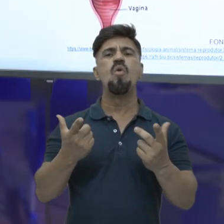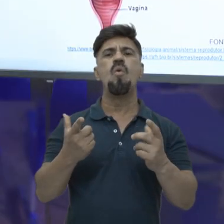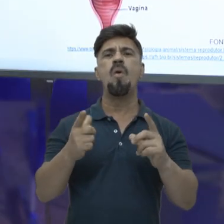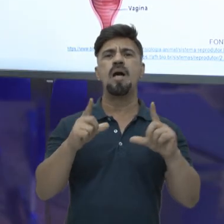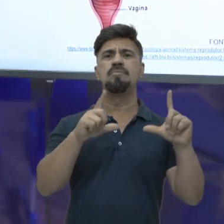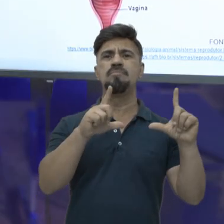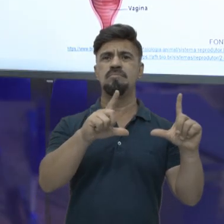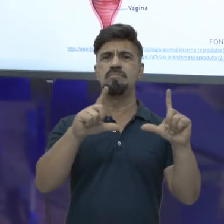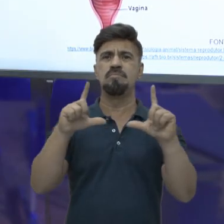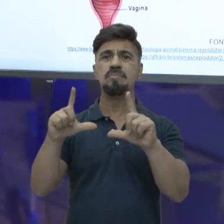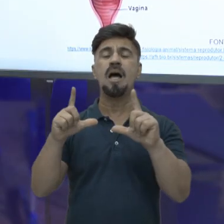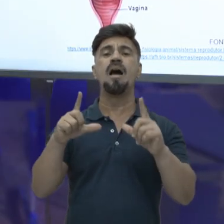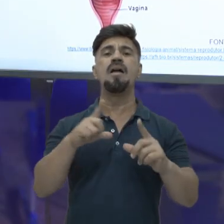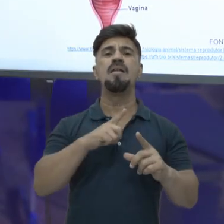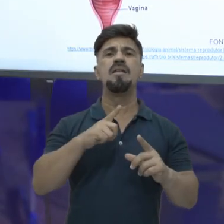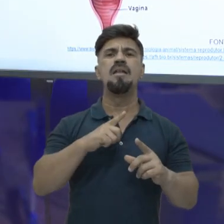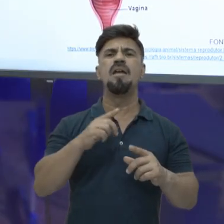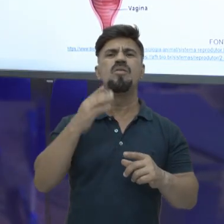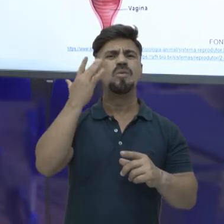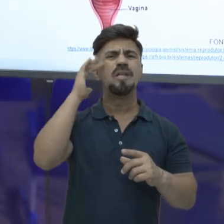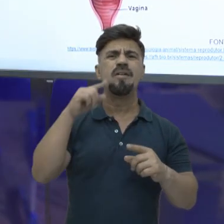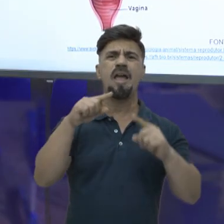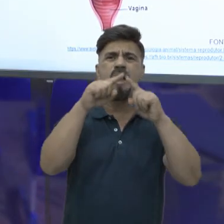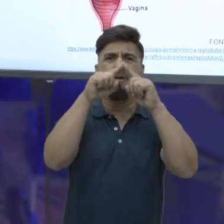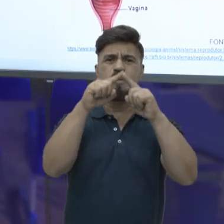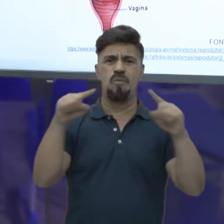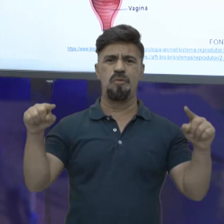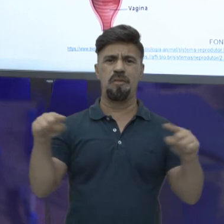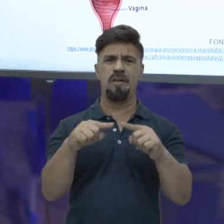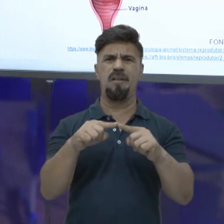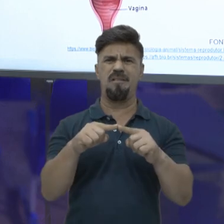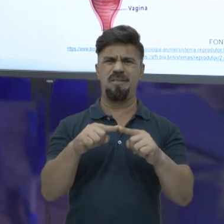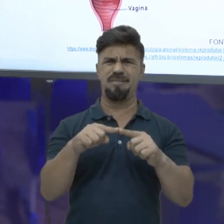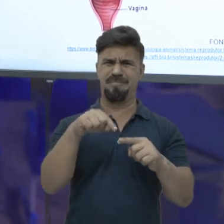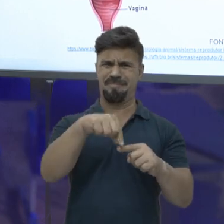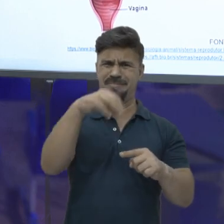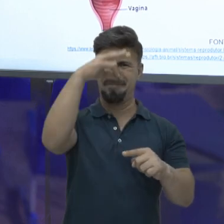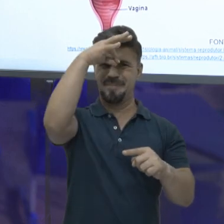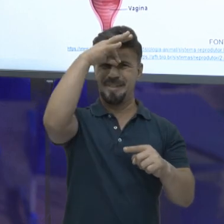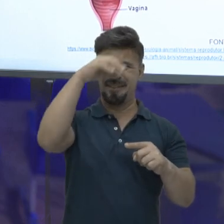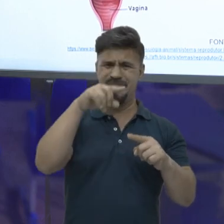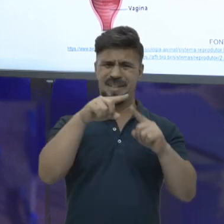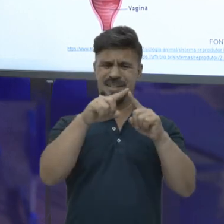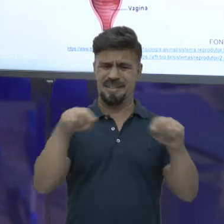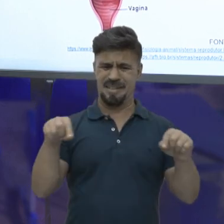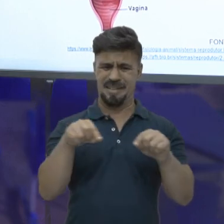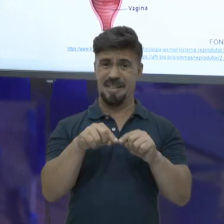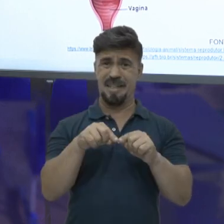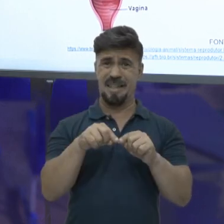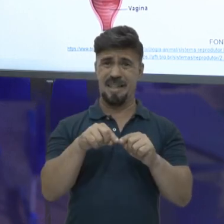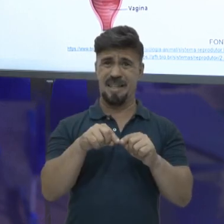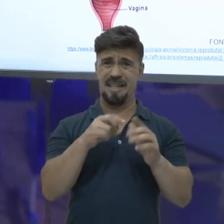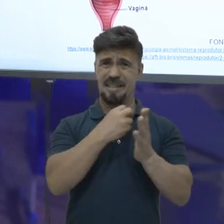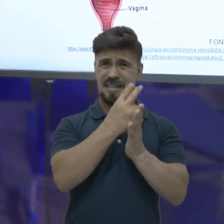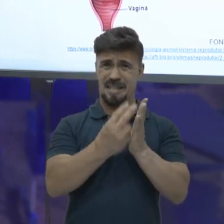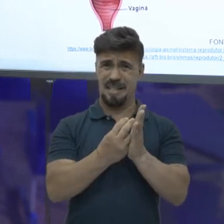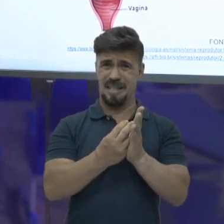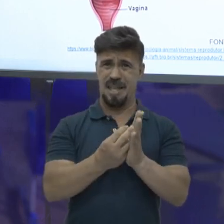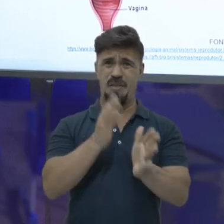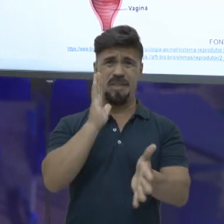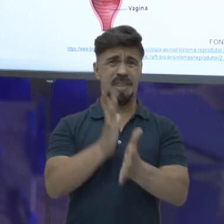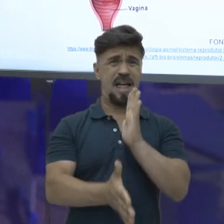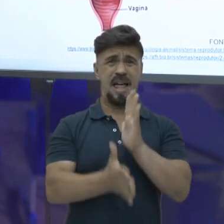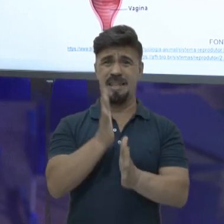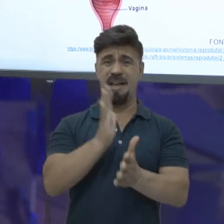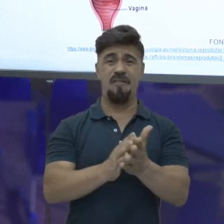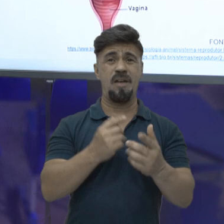foi o Gota Serena, que fez um triângulo pensando que era uma região vaginal. Isso tem nada a ver, tá? Nada, nada.